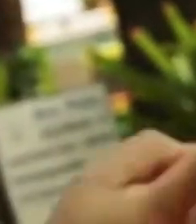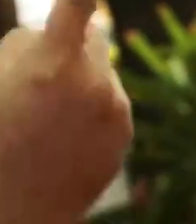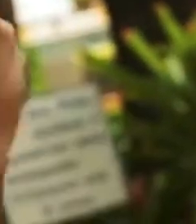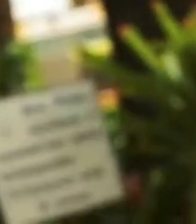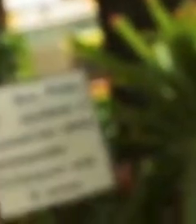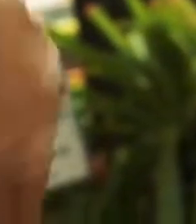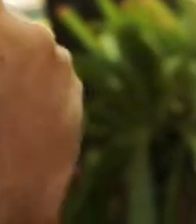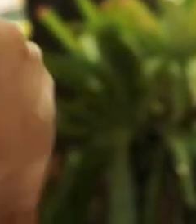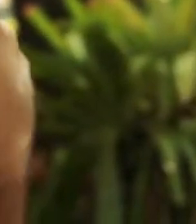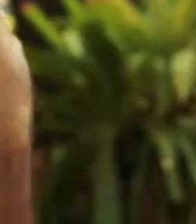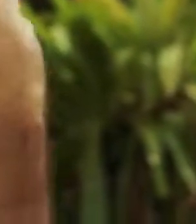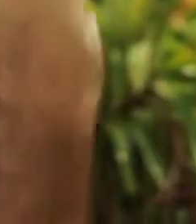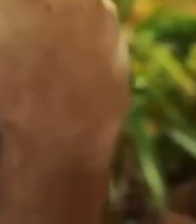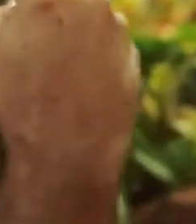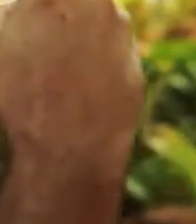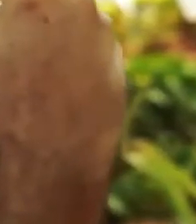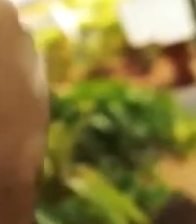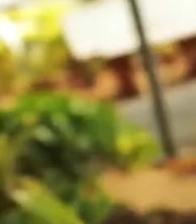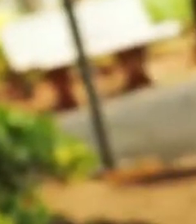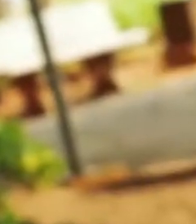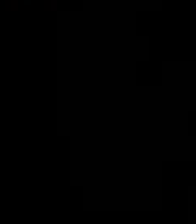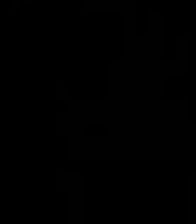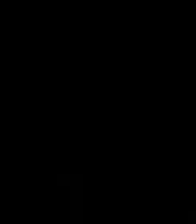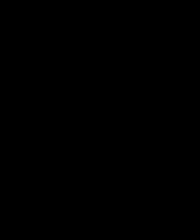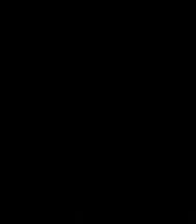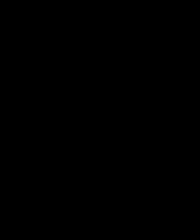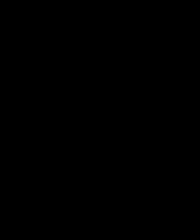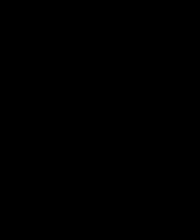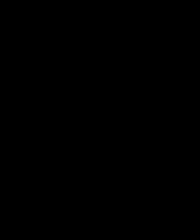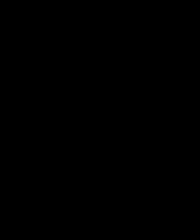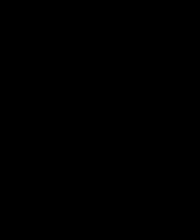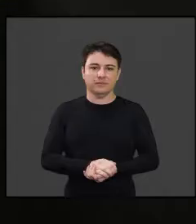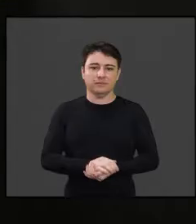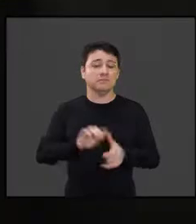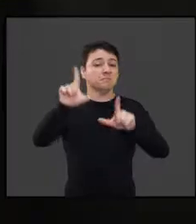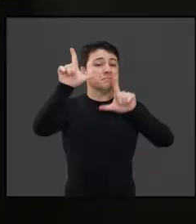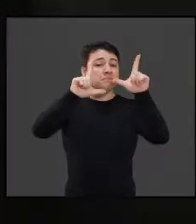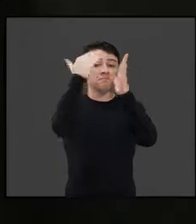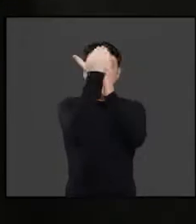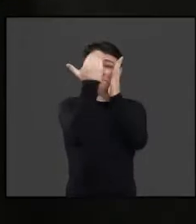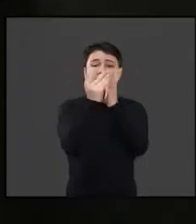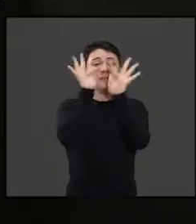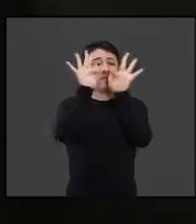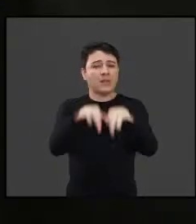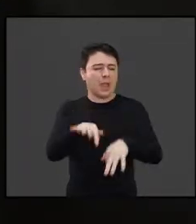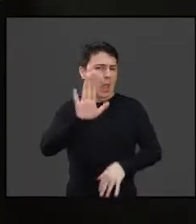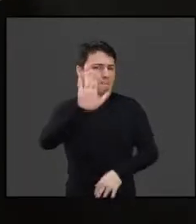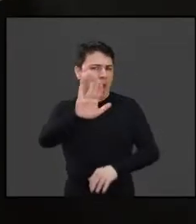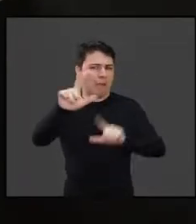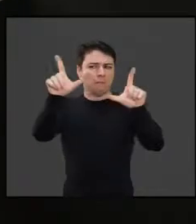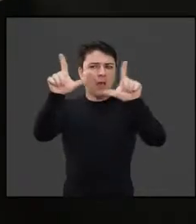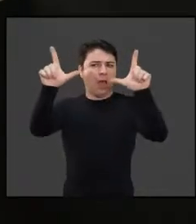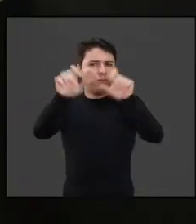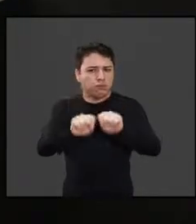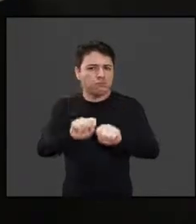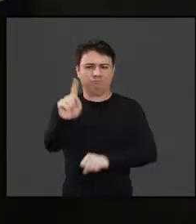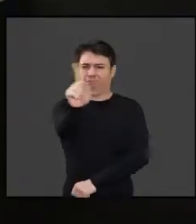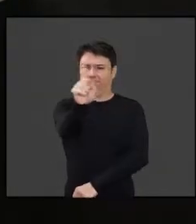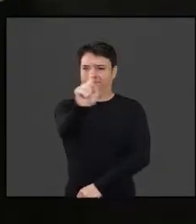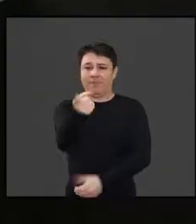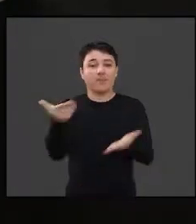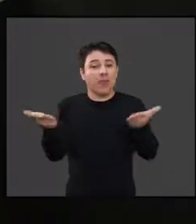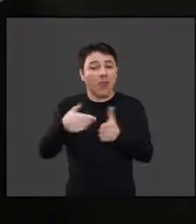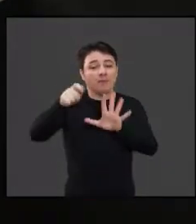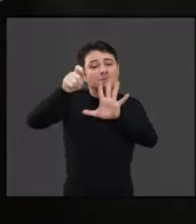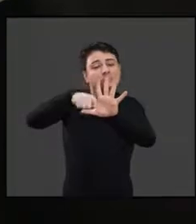acende o vermelho nariz do palhaço. O Câmara Revista está chegando ao fim, mas não saia